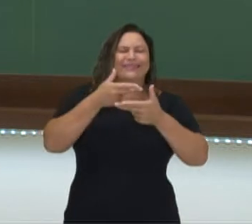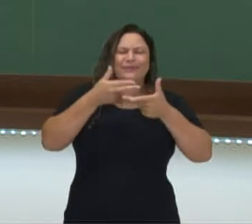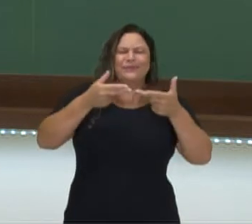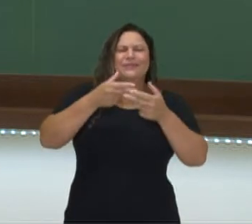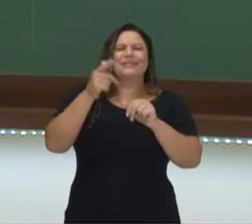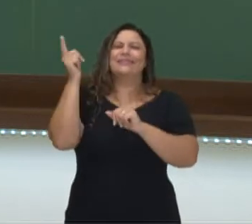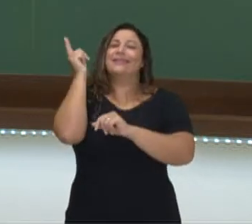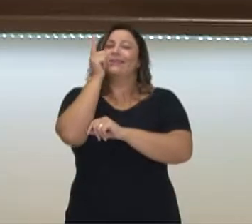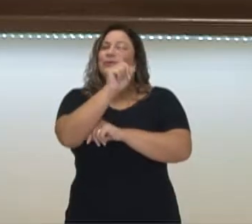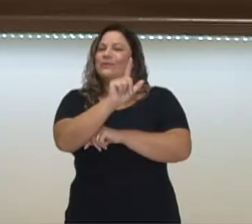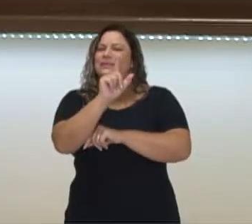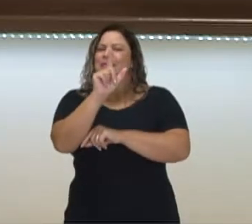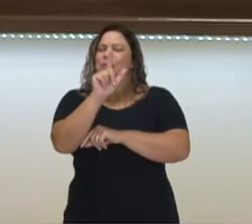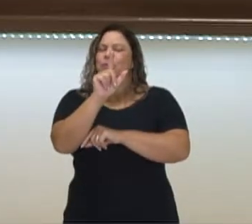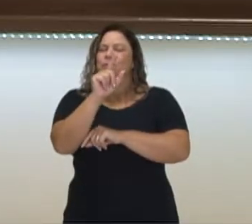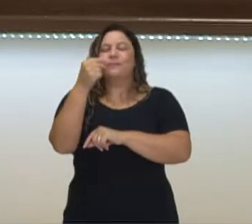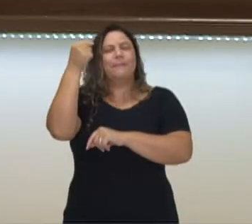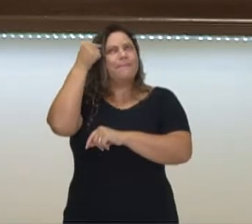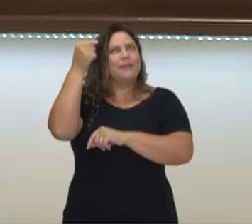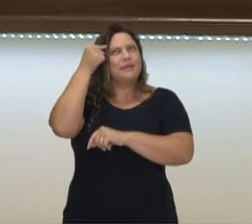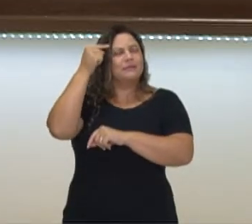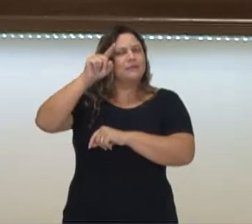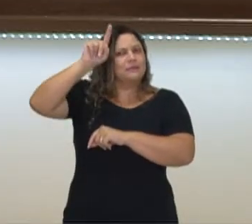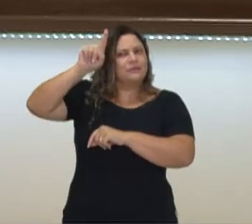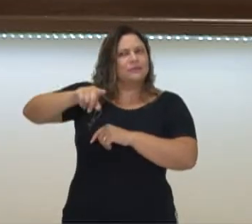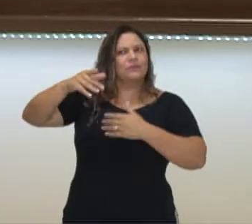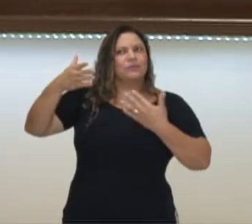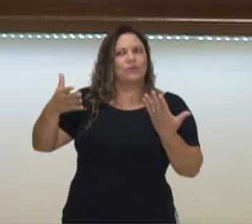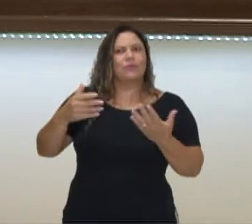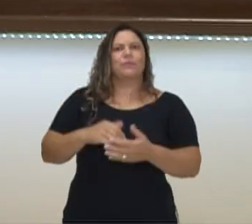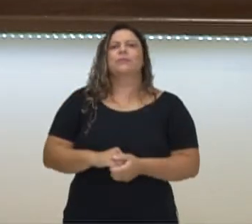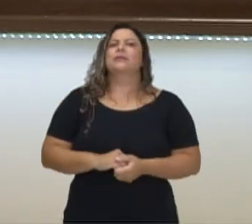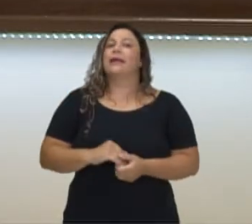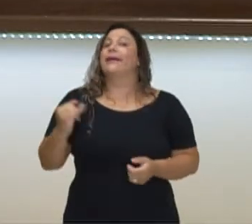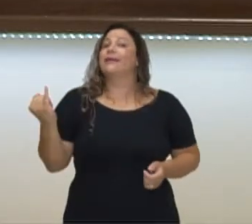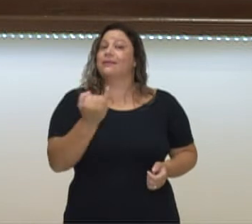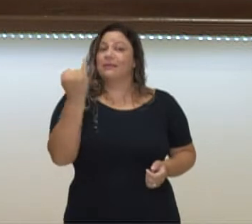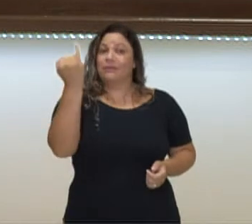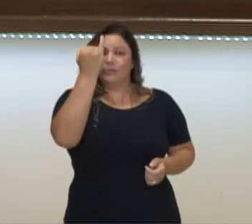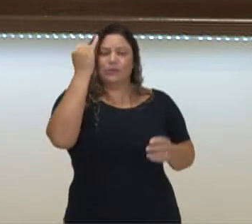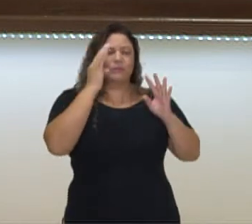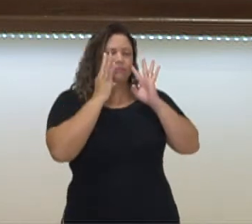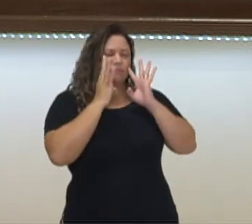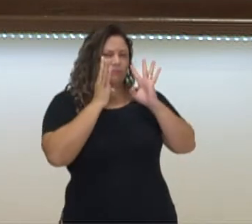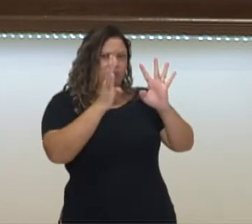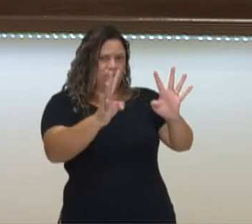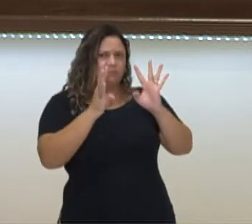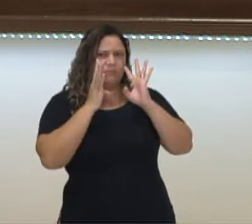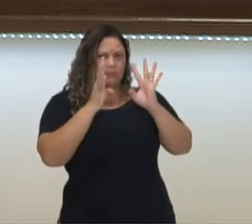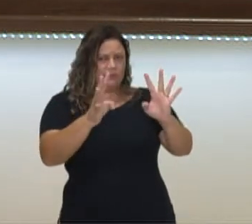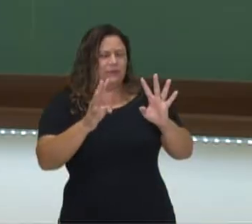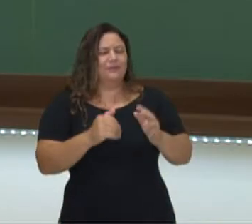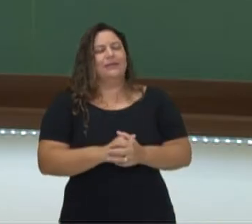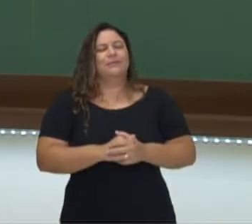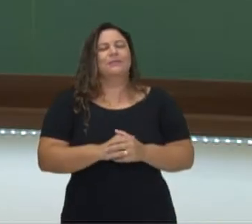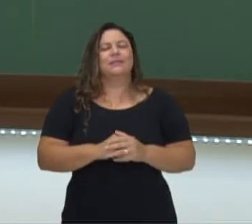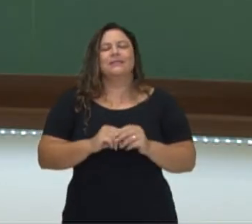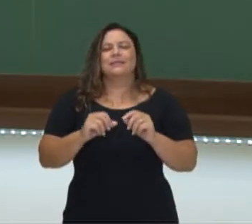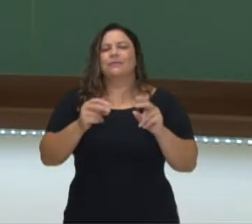sobre isso. Quando você estiver ouvindo, é muito importante você prestar atenção nessas expressões.